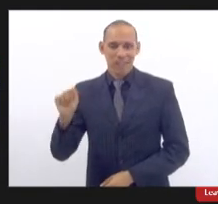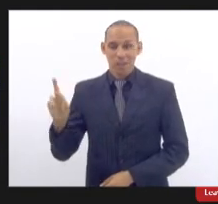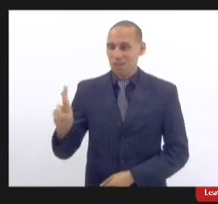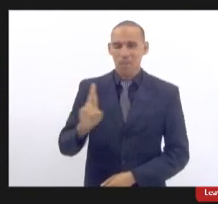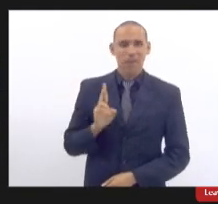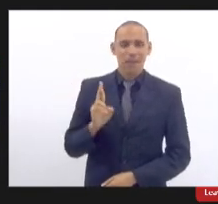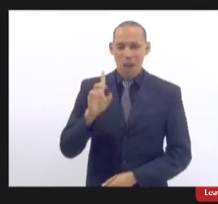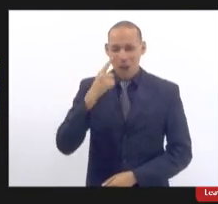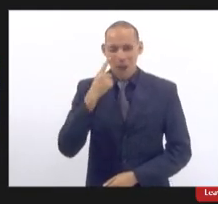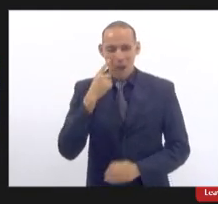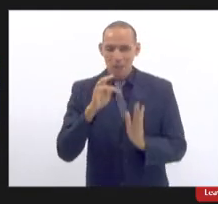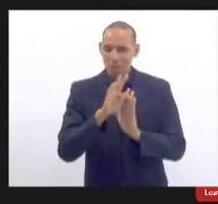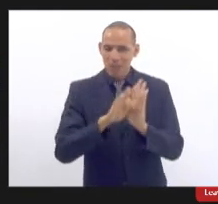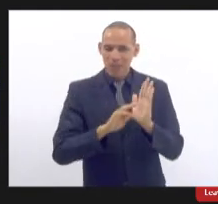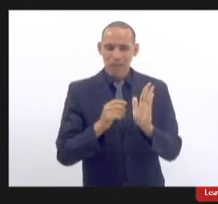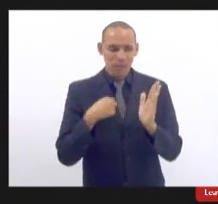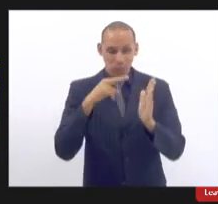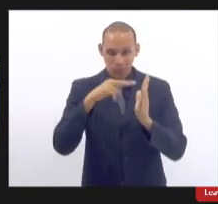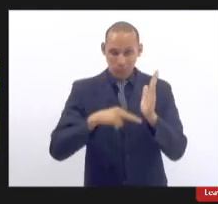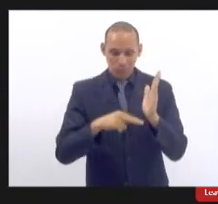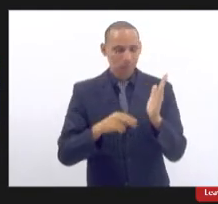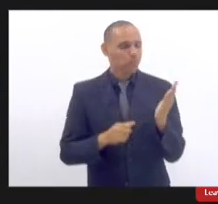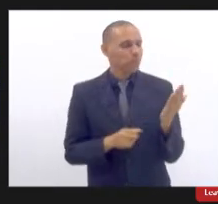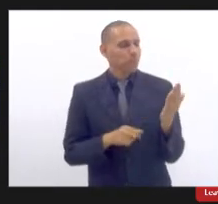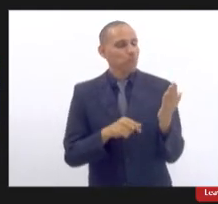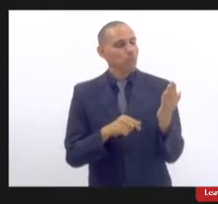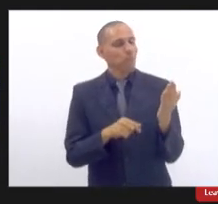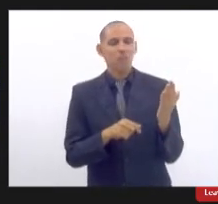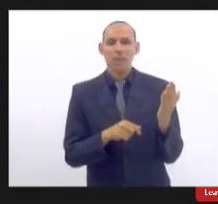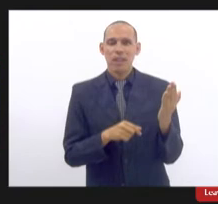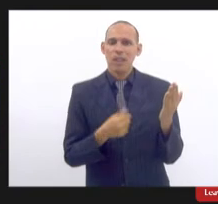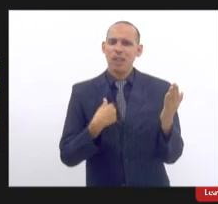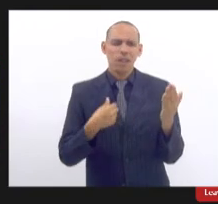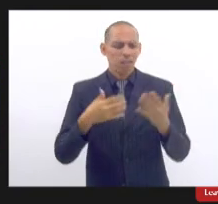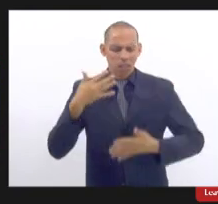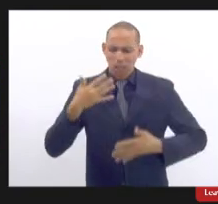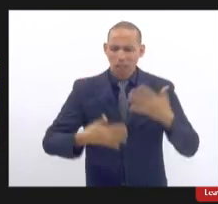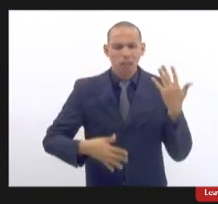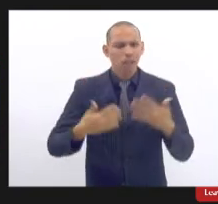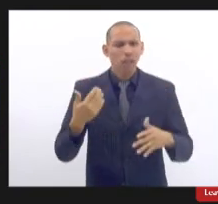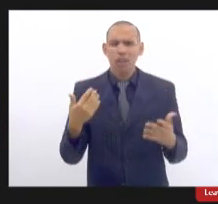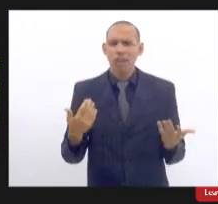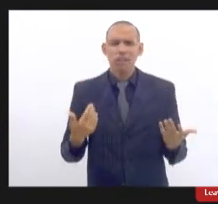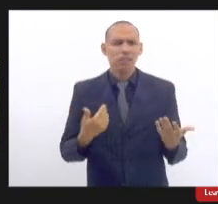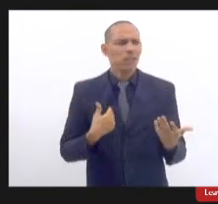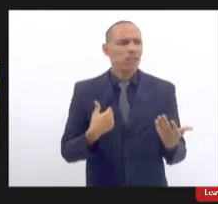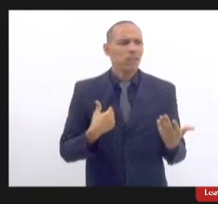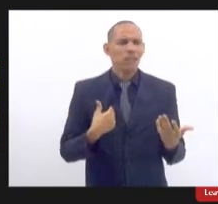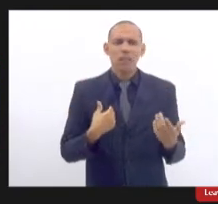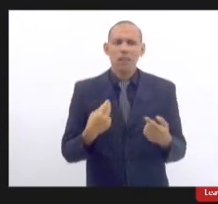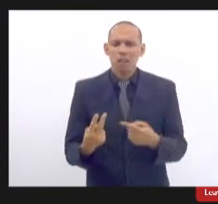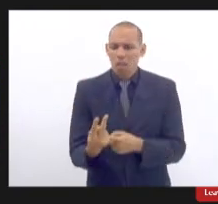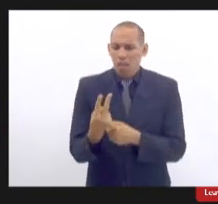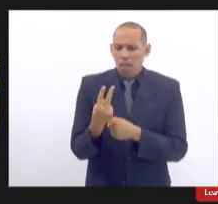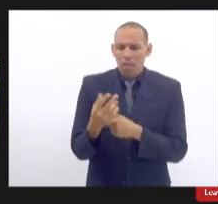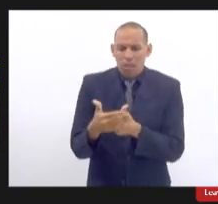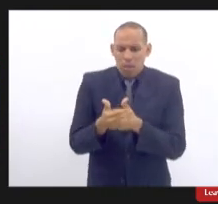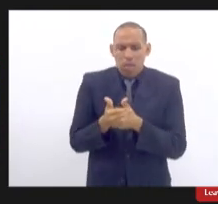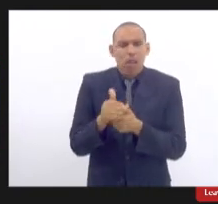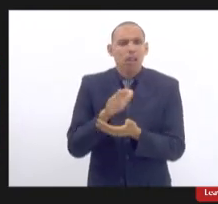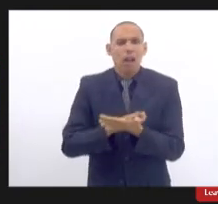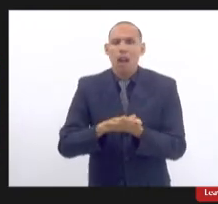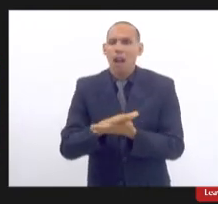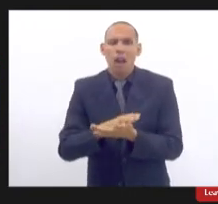até separei um trechinho aqui para ler para vocês que aí me me frustrou eu me senti completamente desprotegida com essa